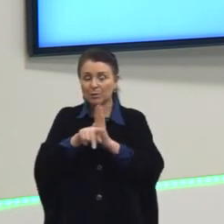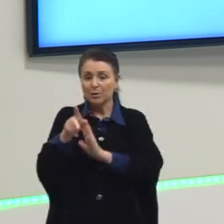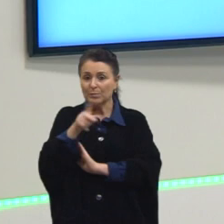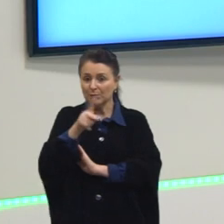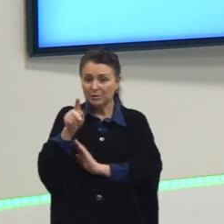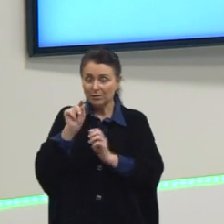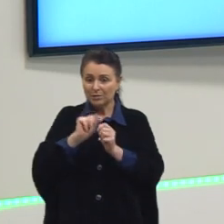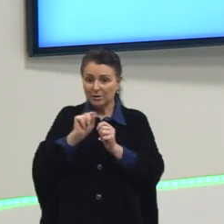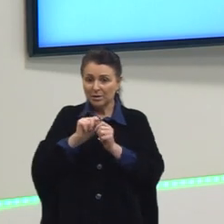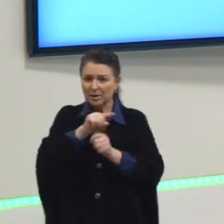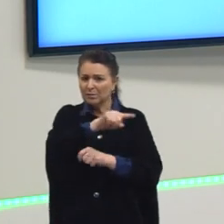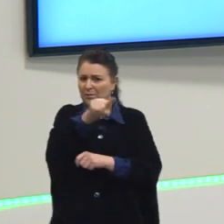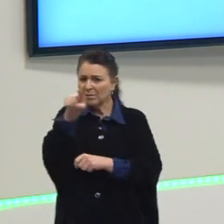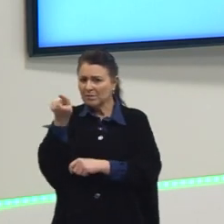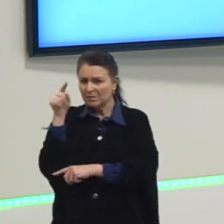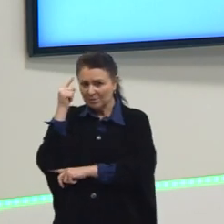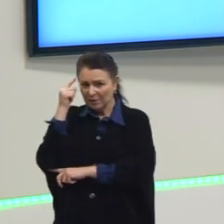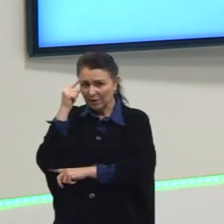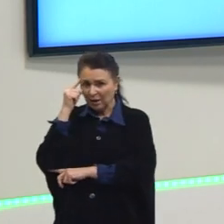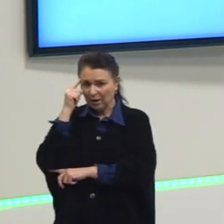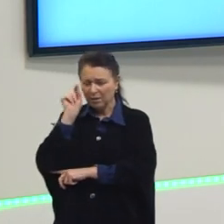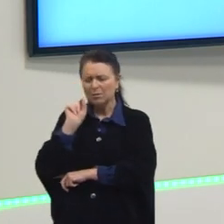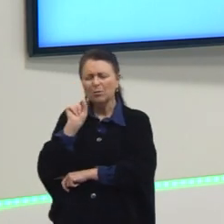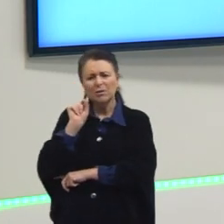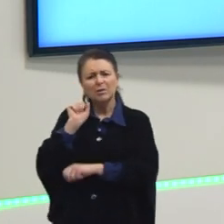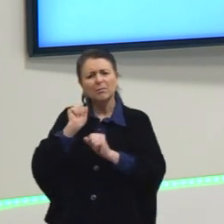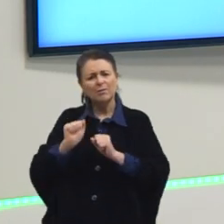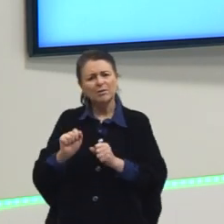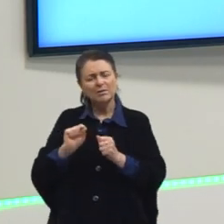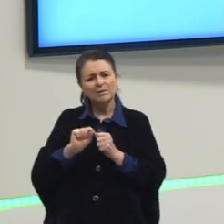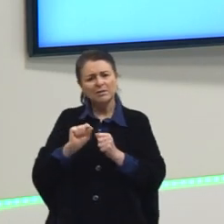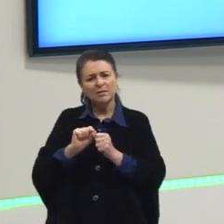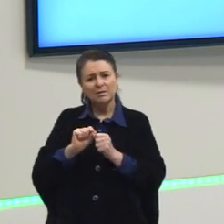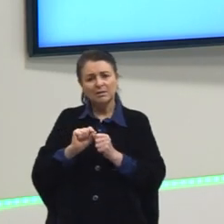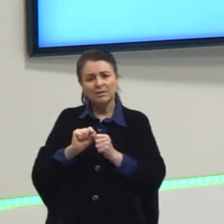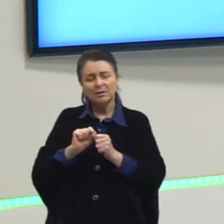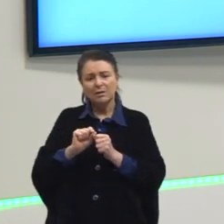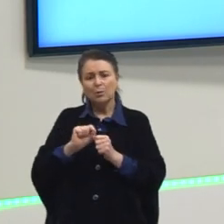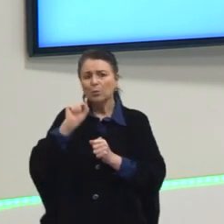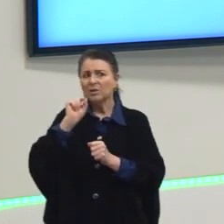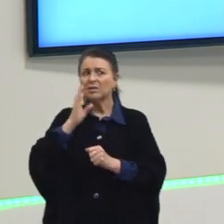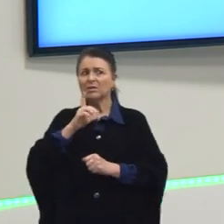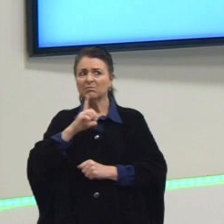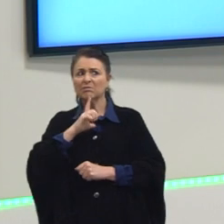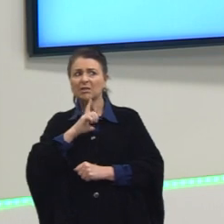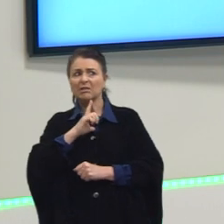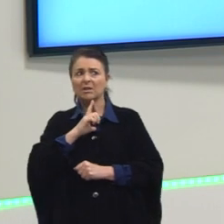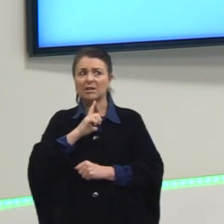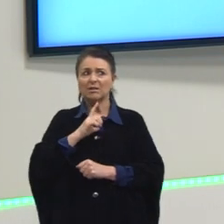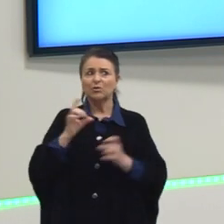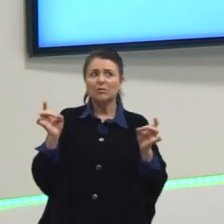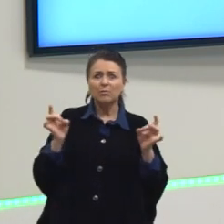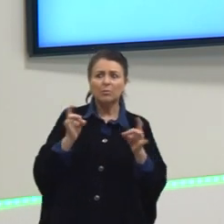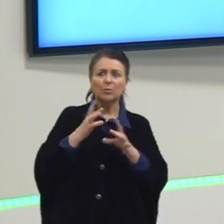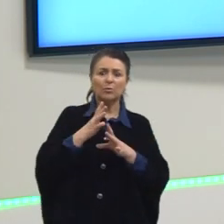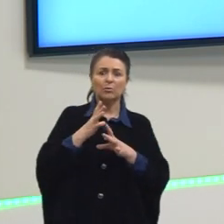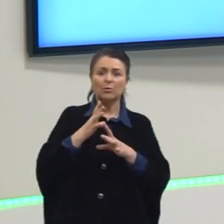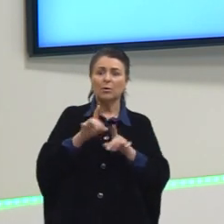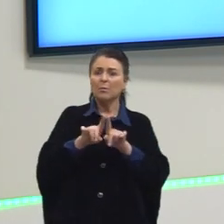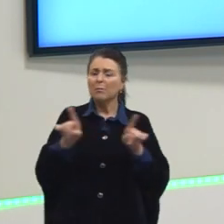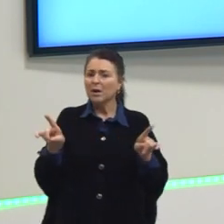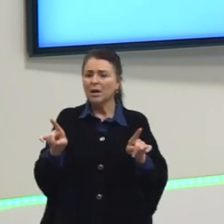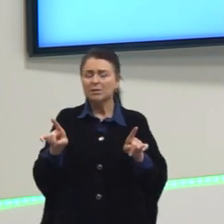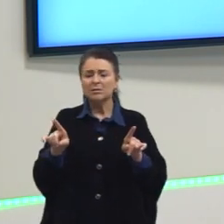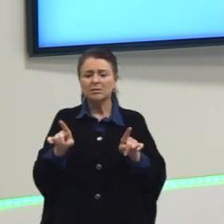para vocês pensarem o que poderia ser feito, né? O que que já tem pronto e que não está sendo